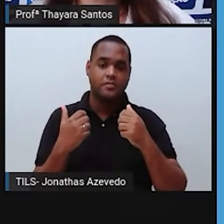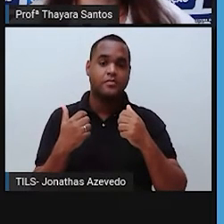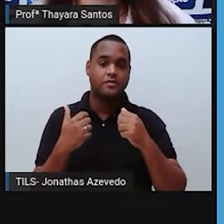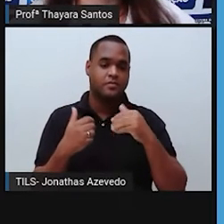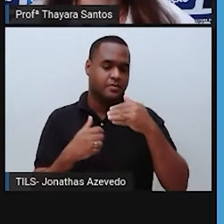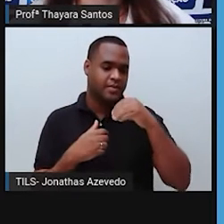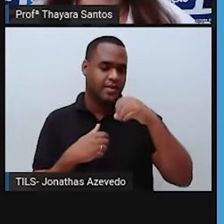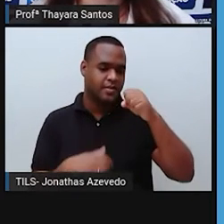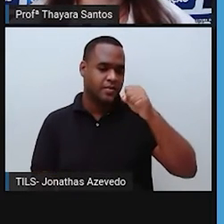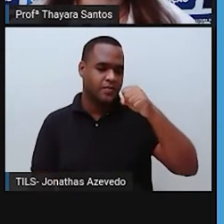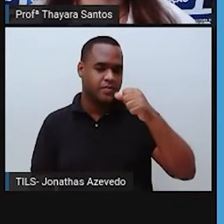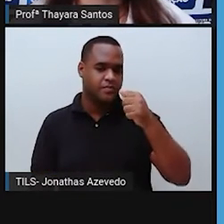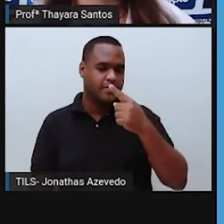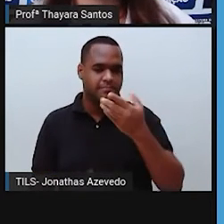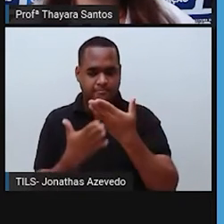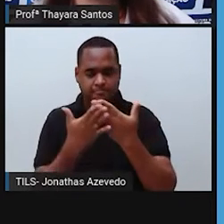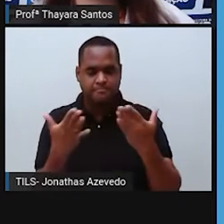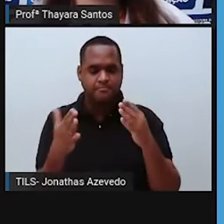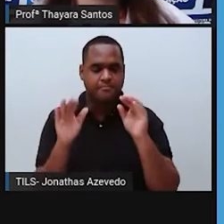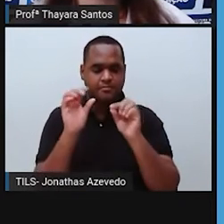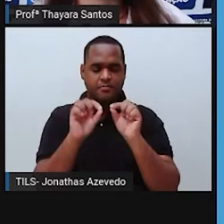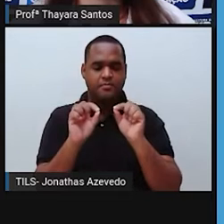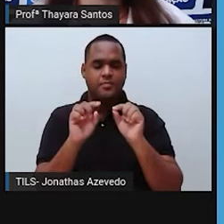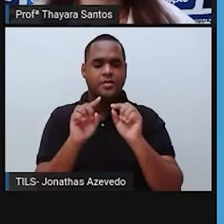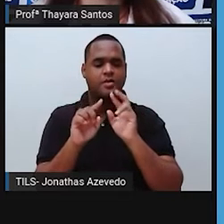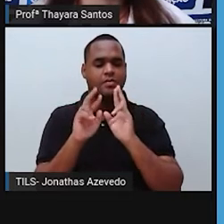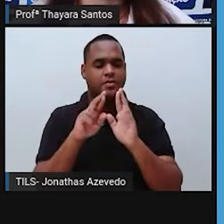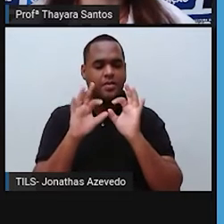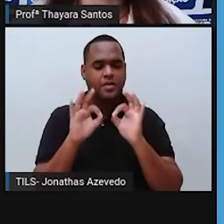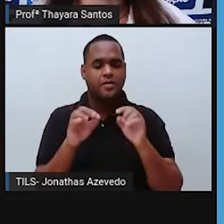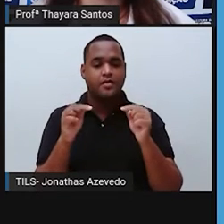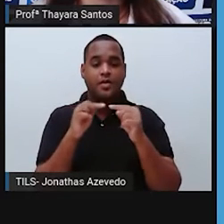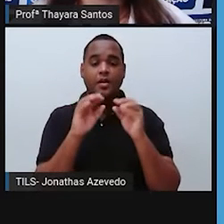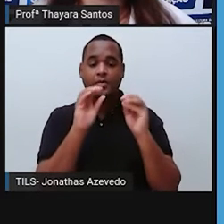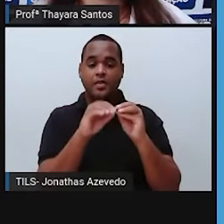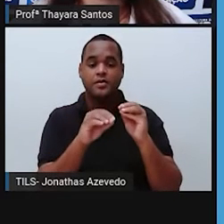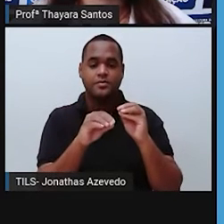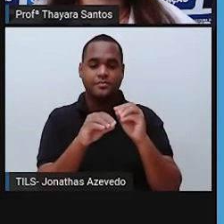10 segundinhos aí para ver se vocês colocam alguma coisa aqui no chat para mim.